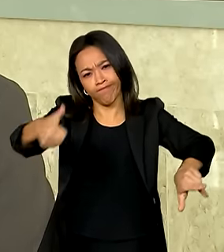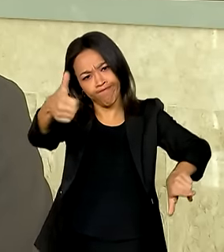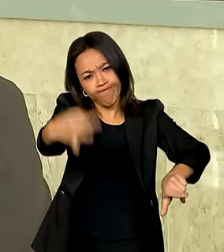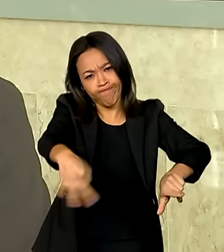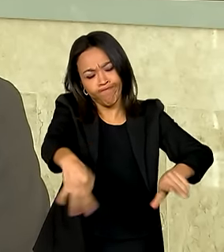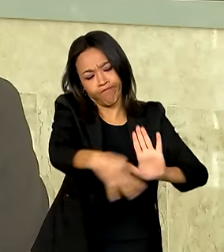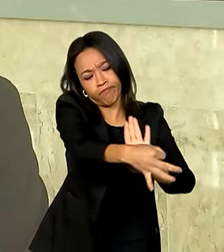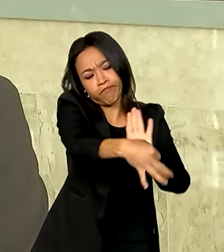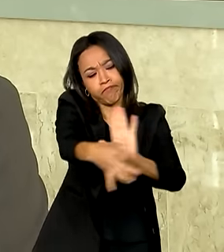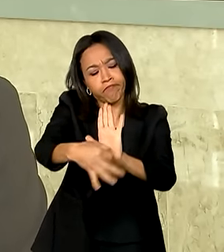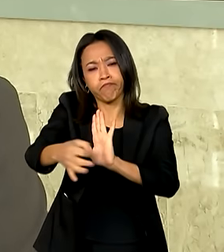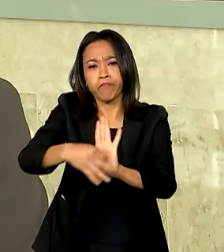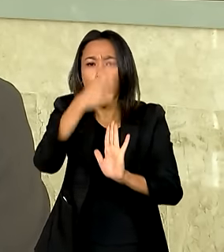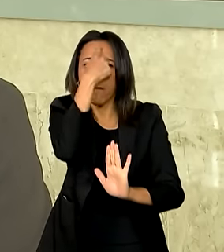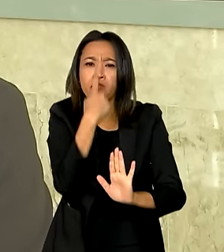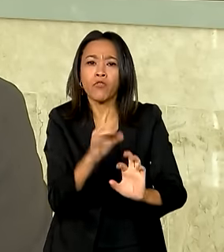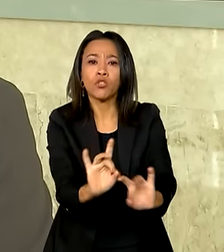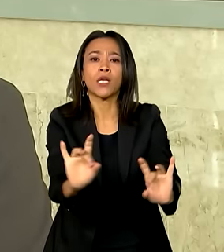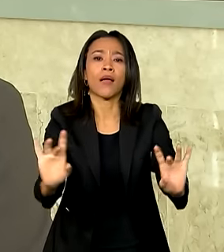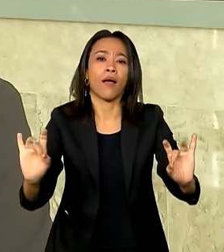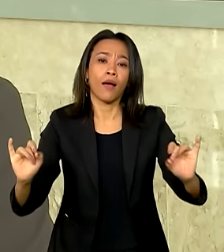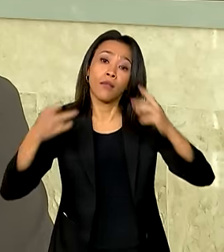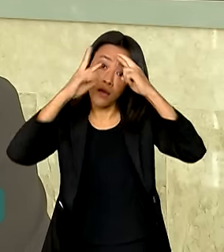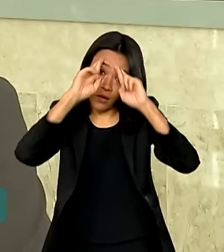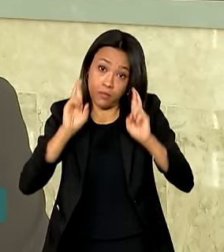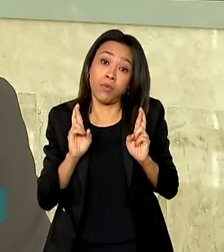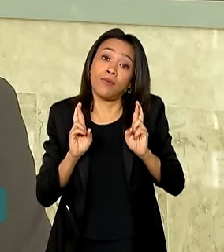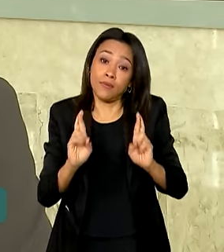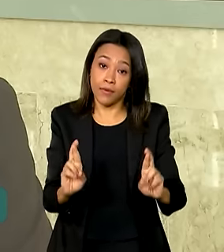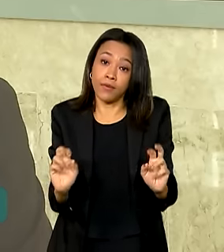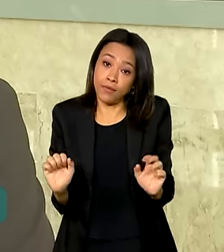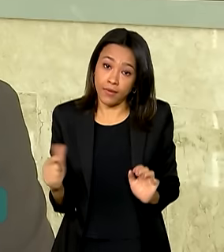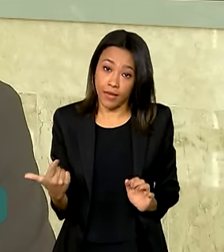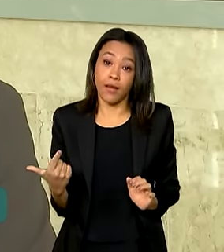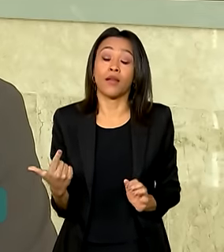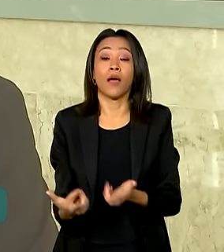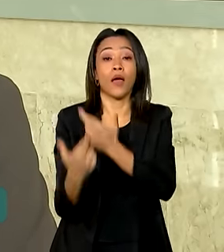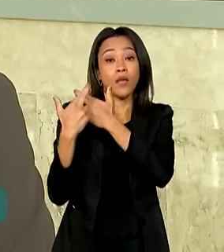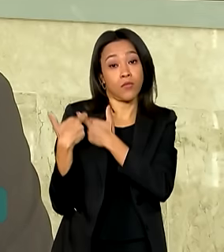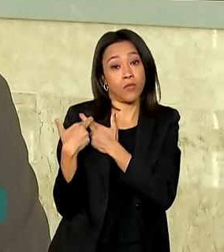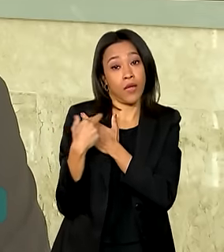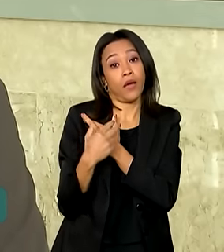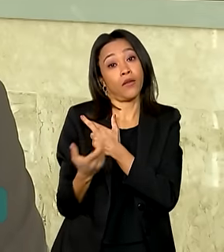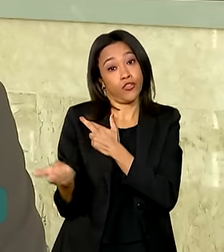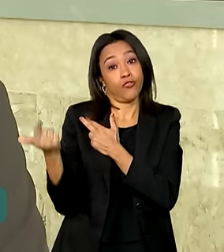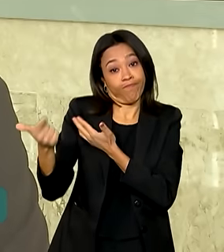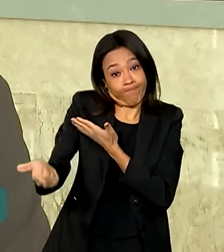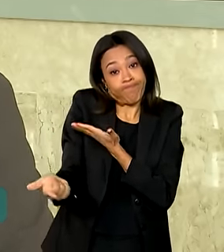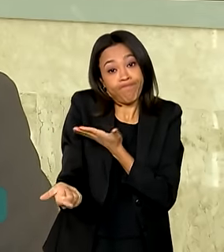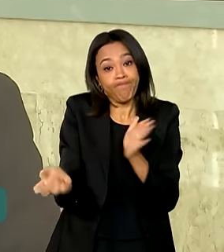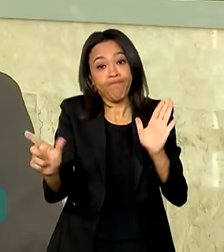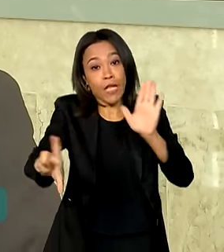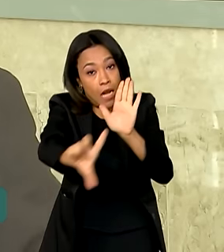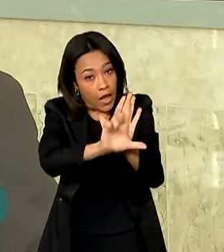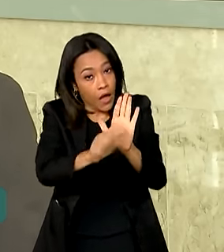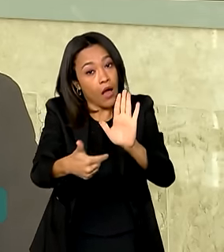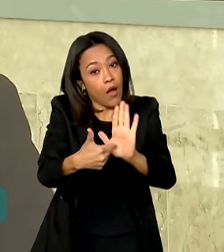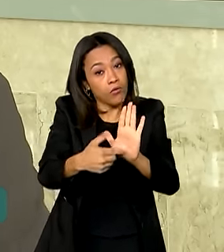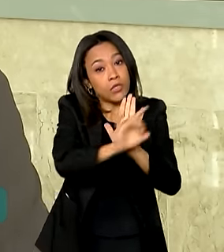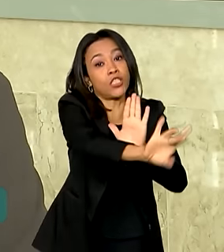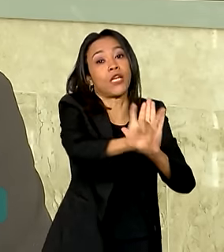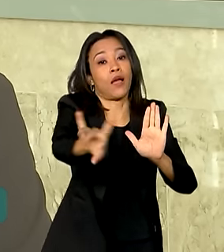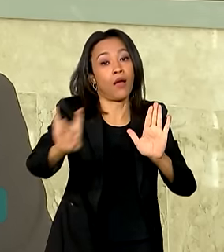perfil de cada agência, respeitando obviamente a atribuição constitucional ilegal de cada um desses